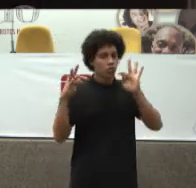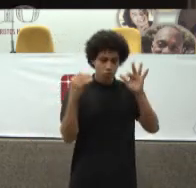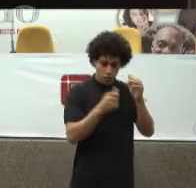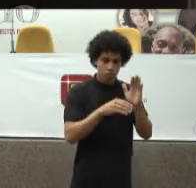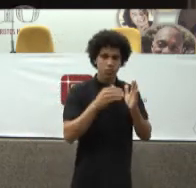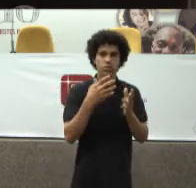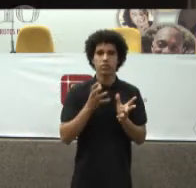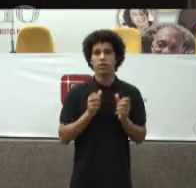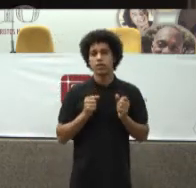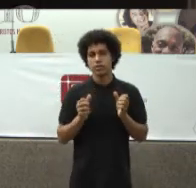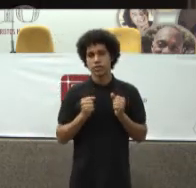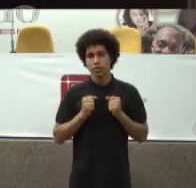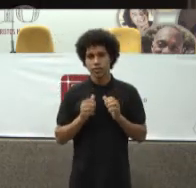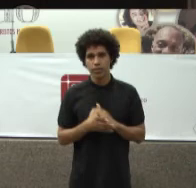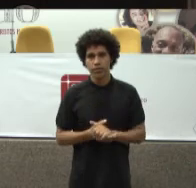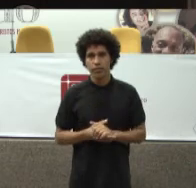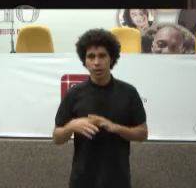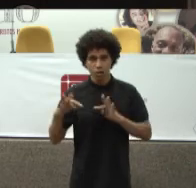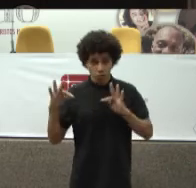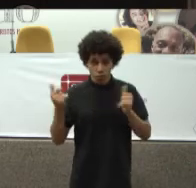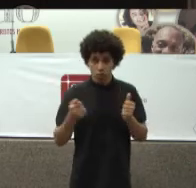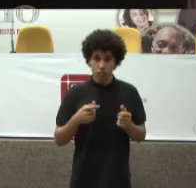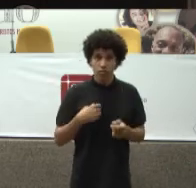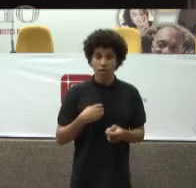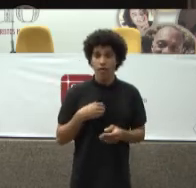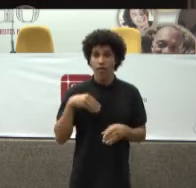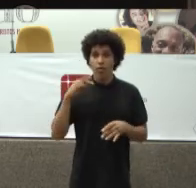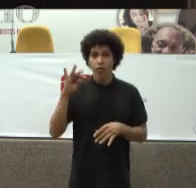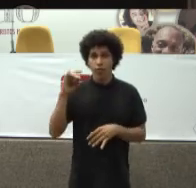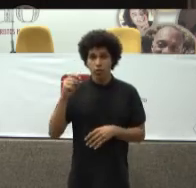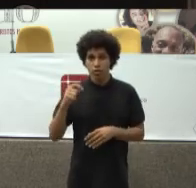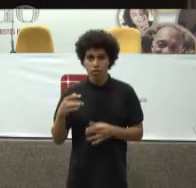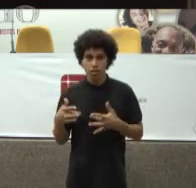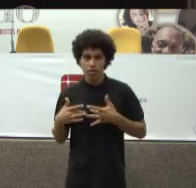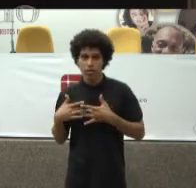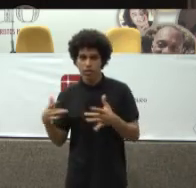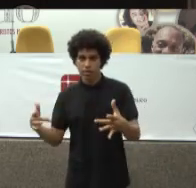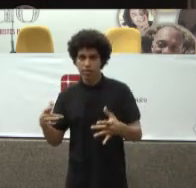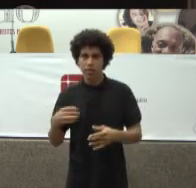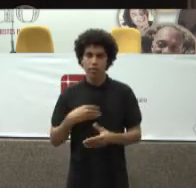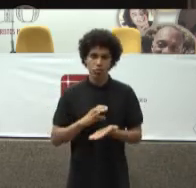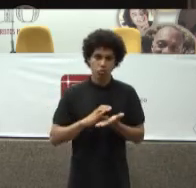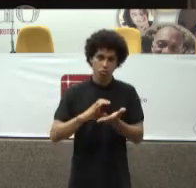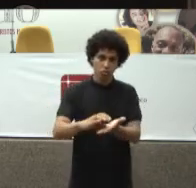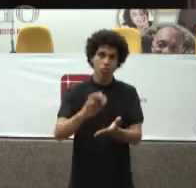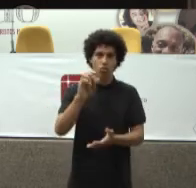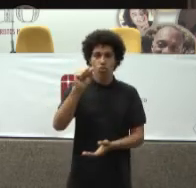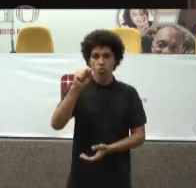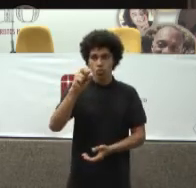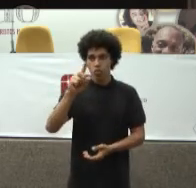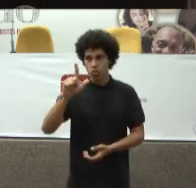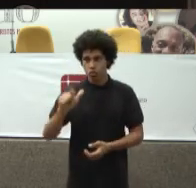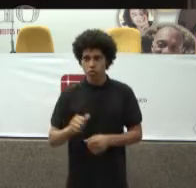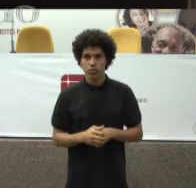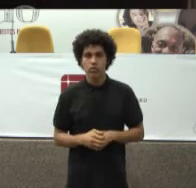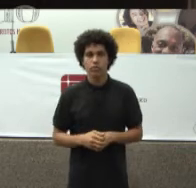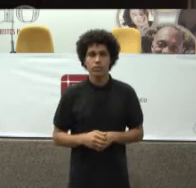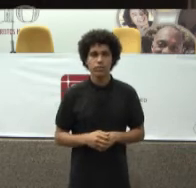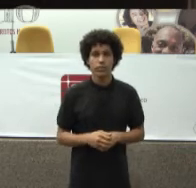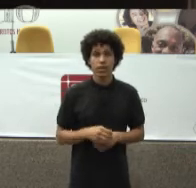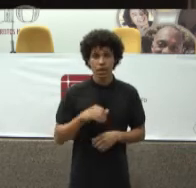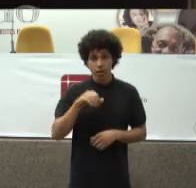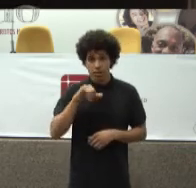Tudo isso São fontes De financiamento Do SUS Então se um hospital Faz parte Por